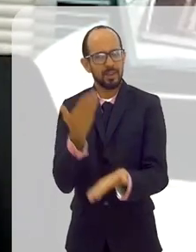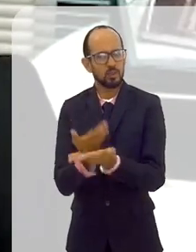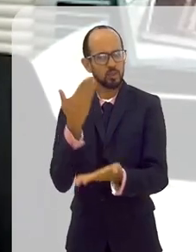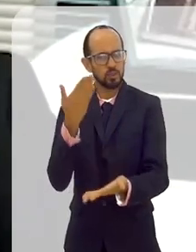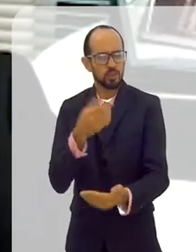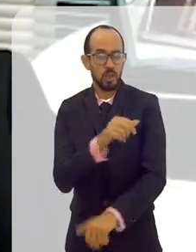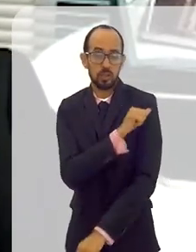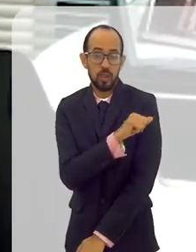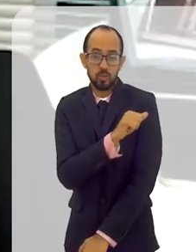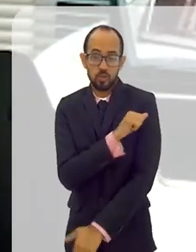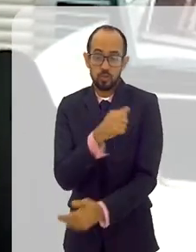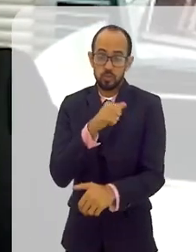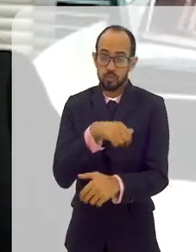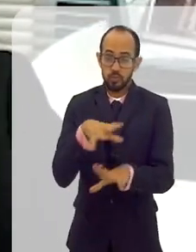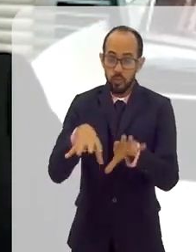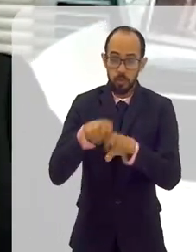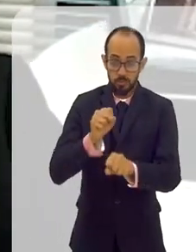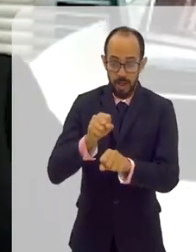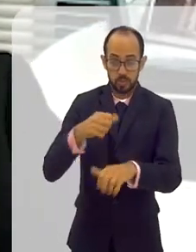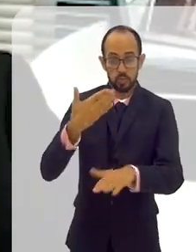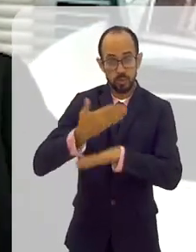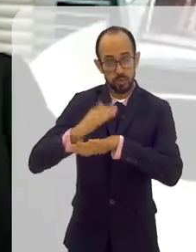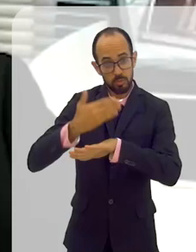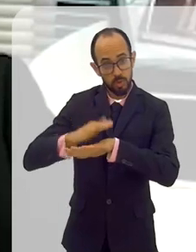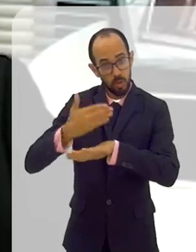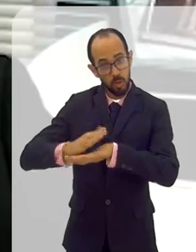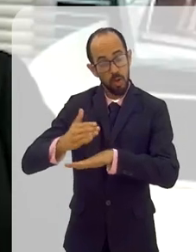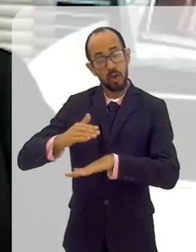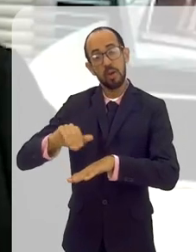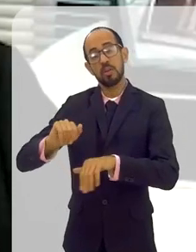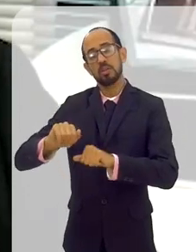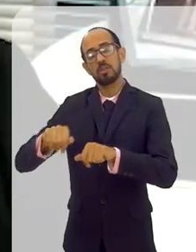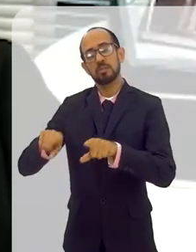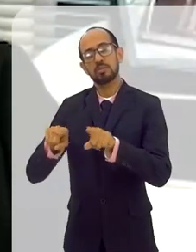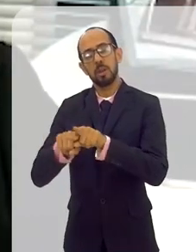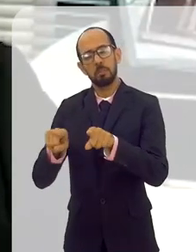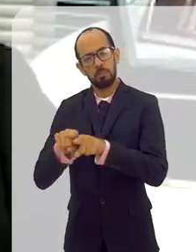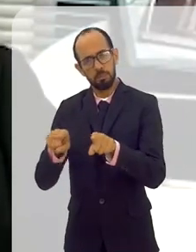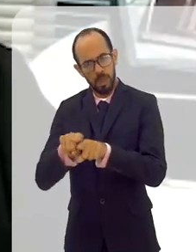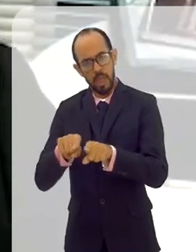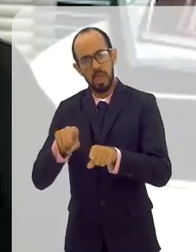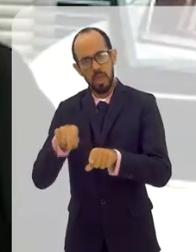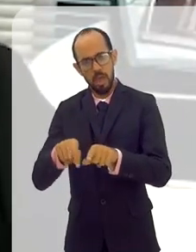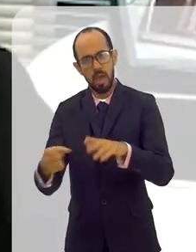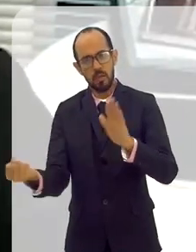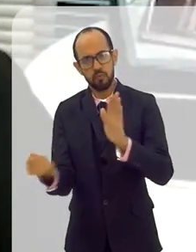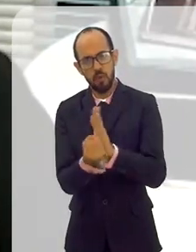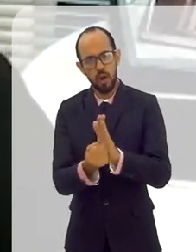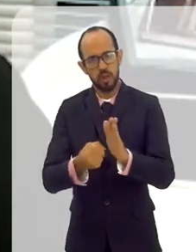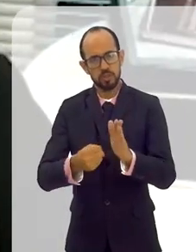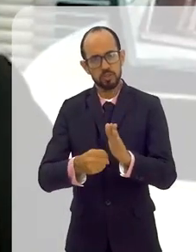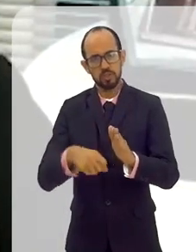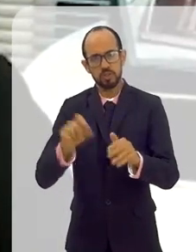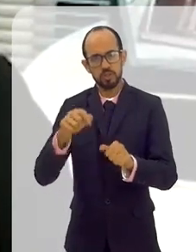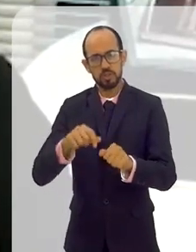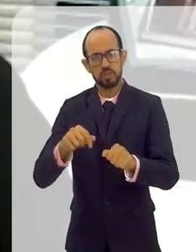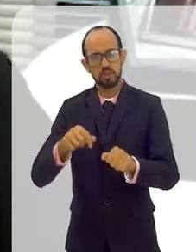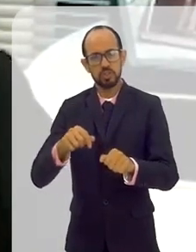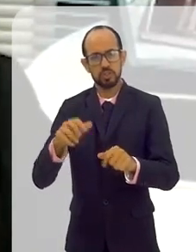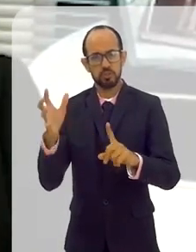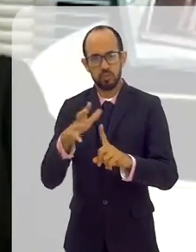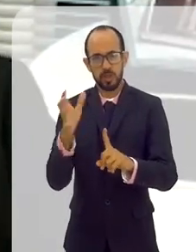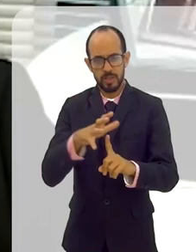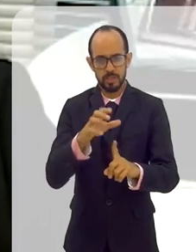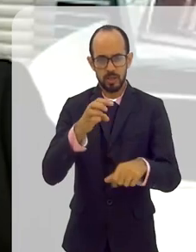formados com um campo prático muito importante. Então tem um forte impacto nos municípios onde nós